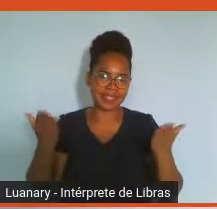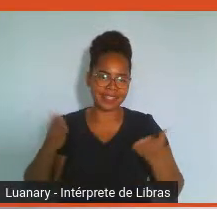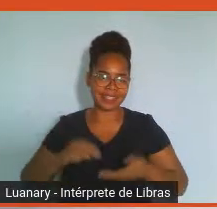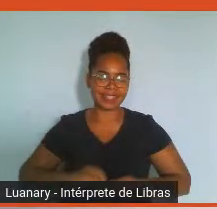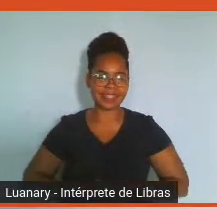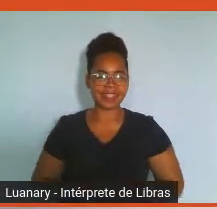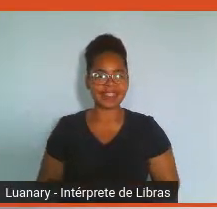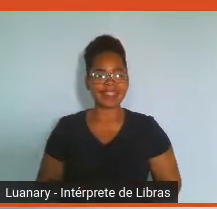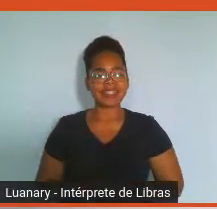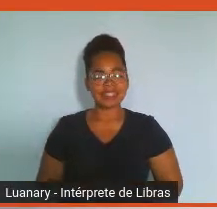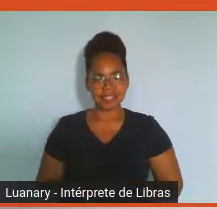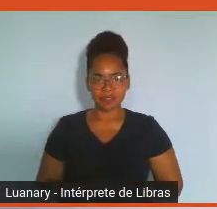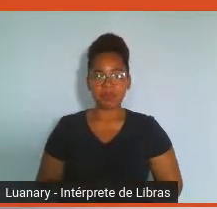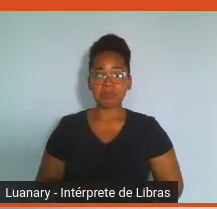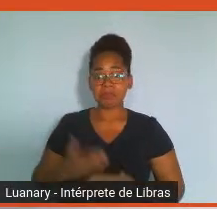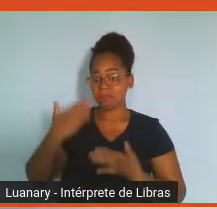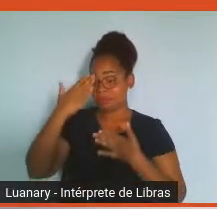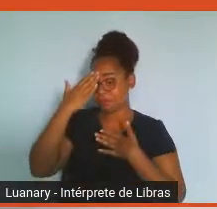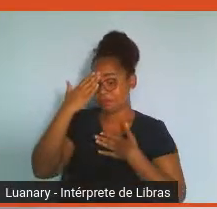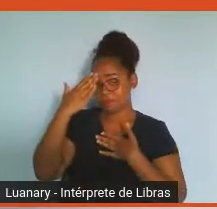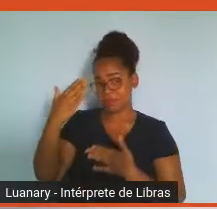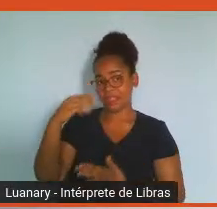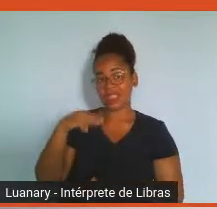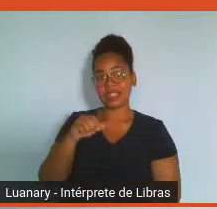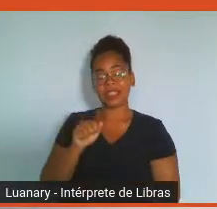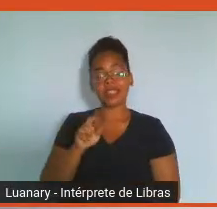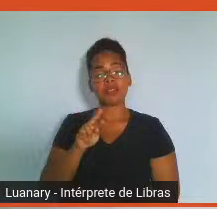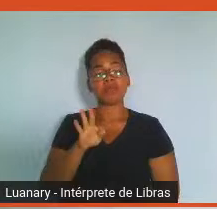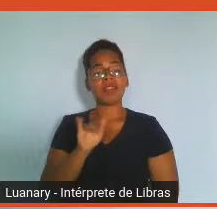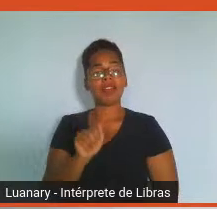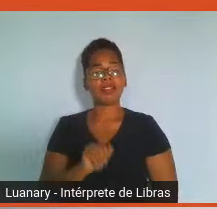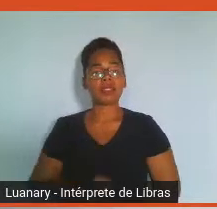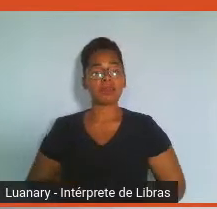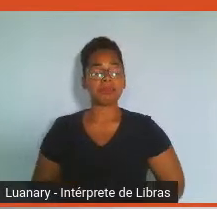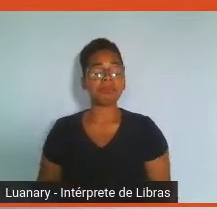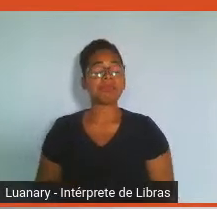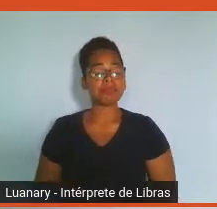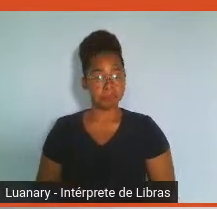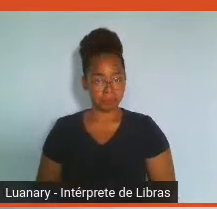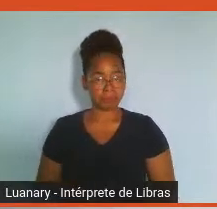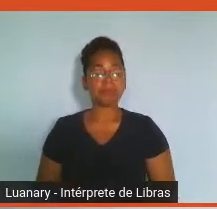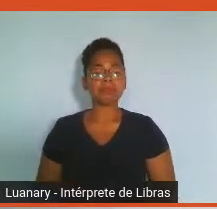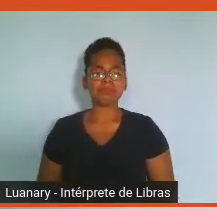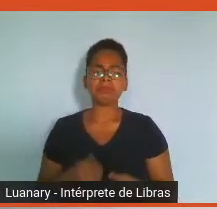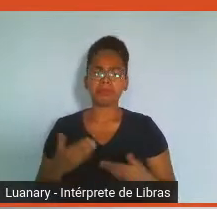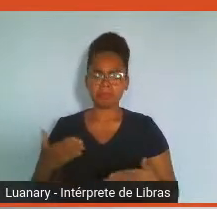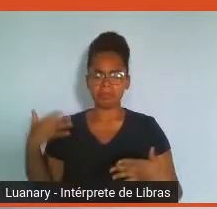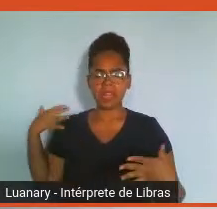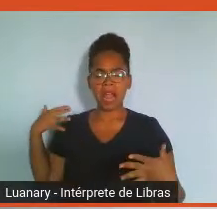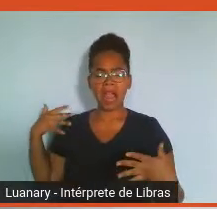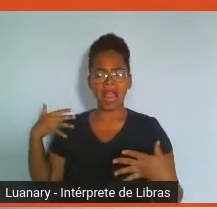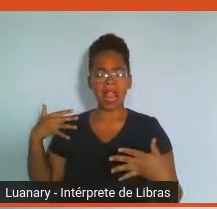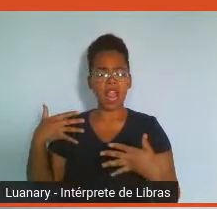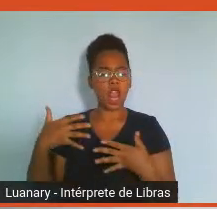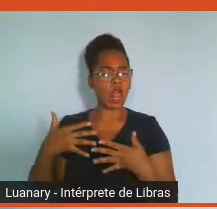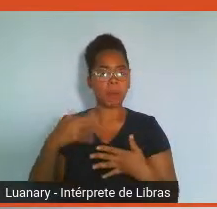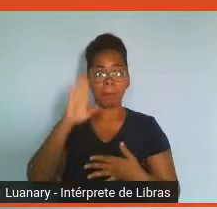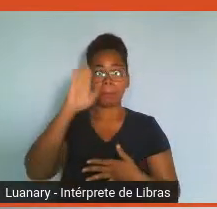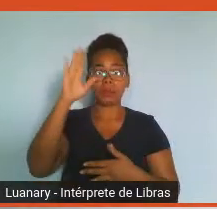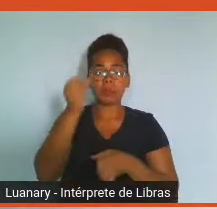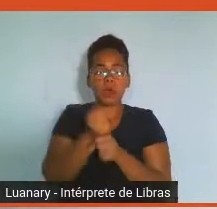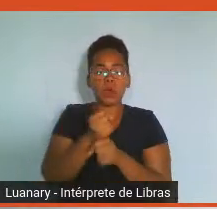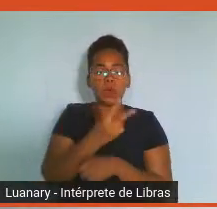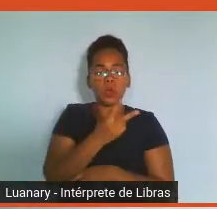Obrigado, Marta. Nos últimos anos, e principalmente neste, em razão da pandemia, cada vez mais